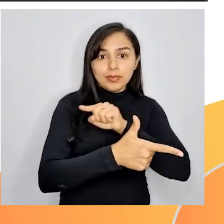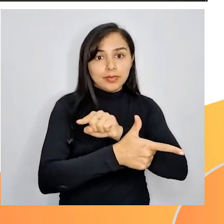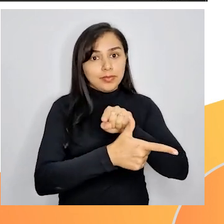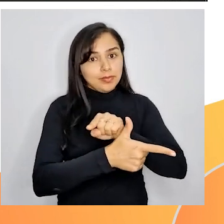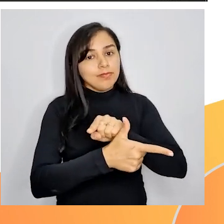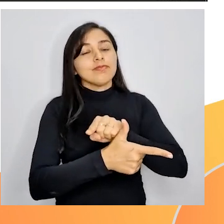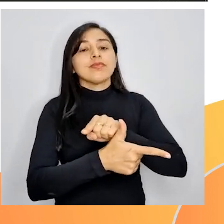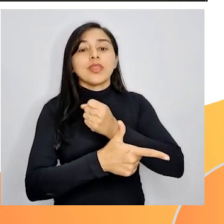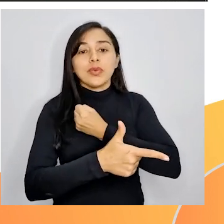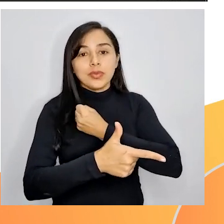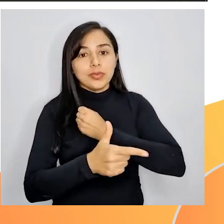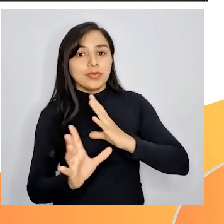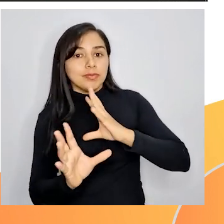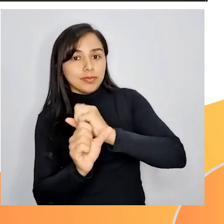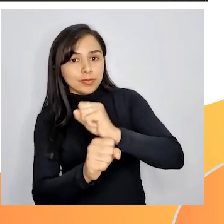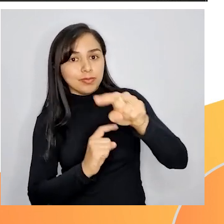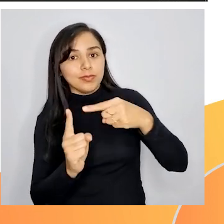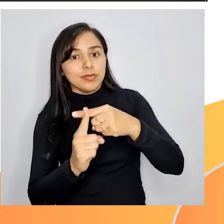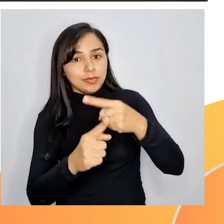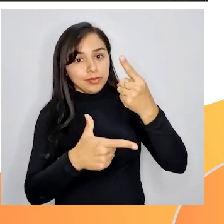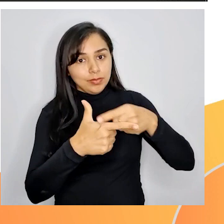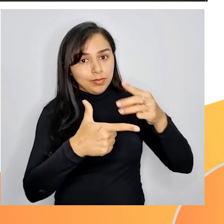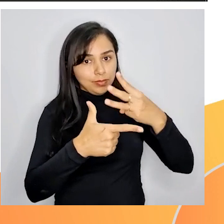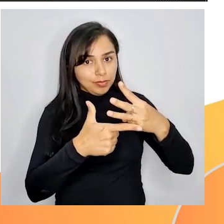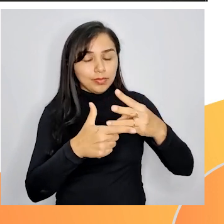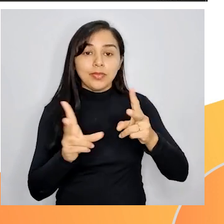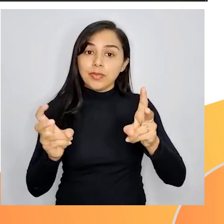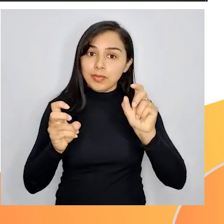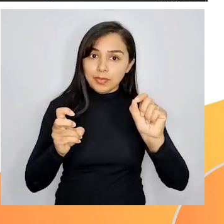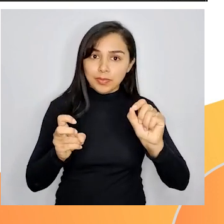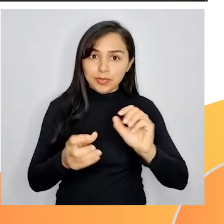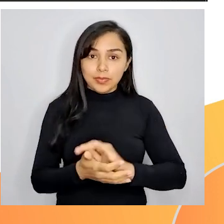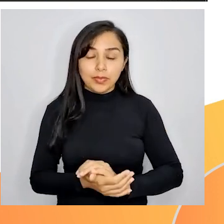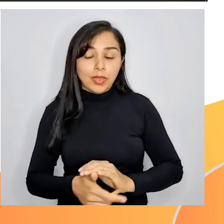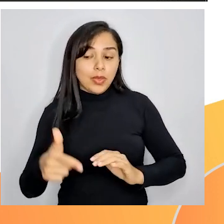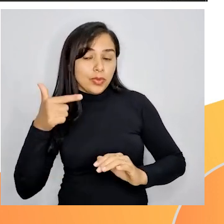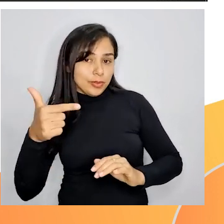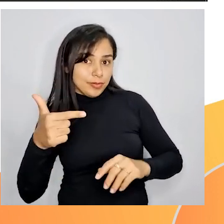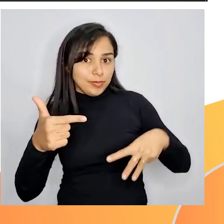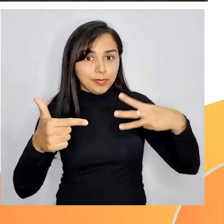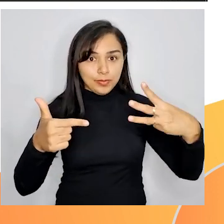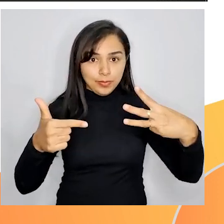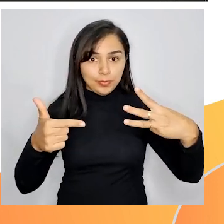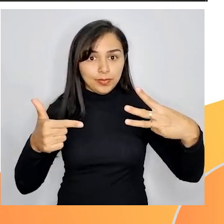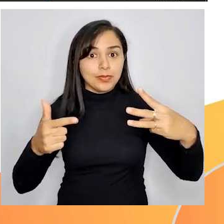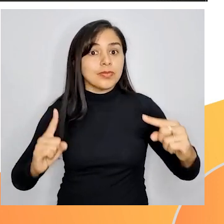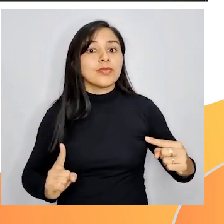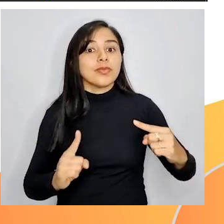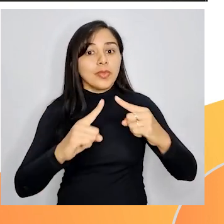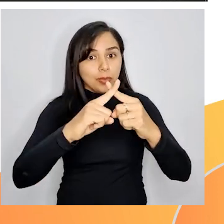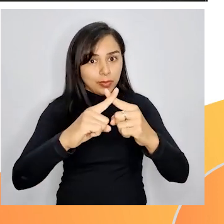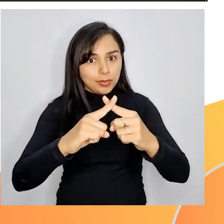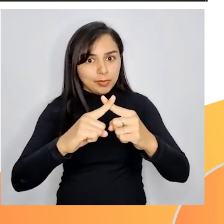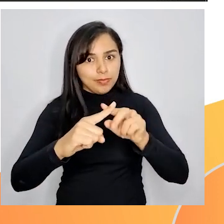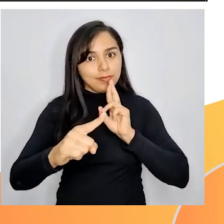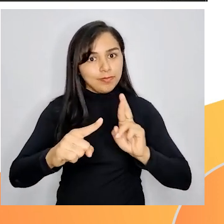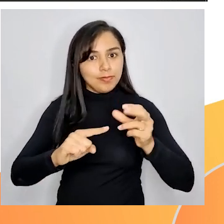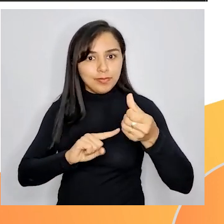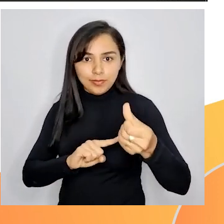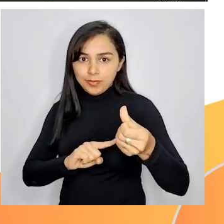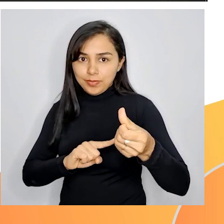divisível por 3. Percebam que 2 e 3, quando multiplicados, tem como resultado o número 6.